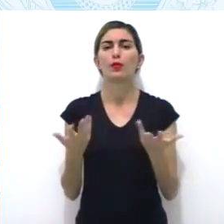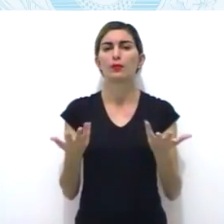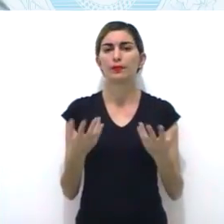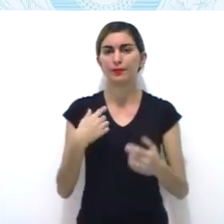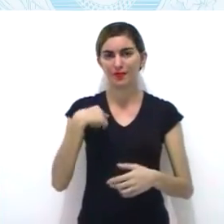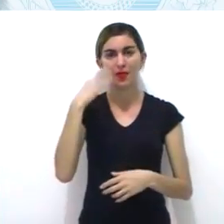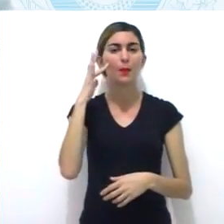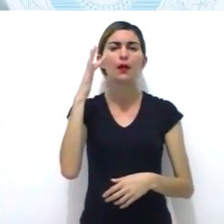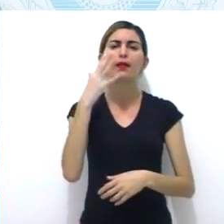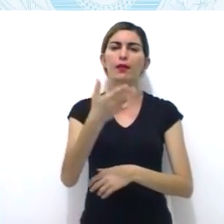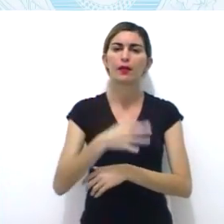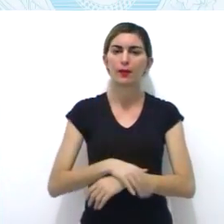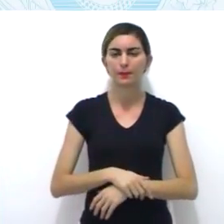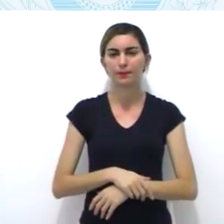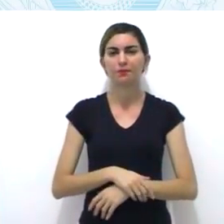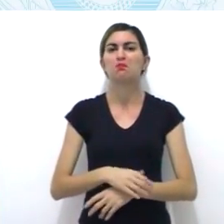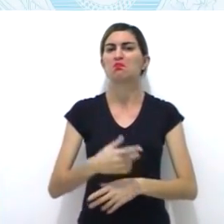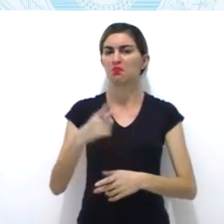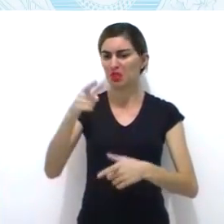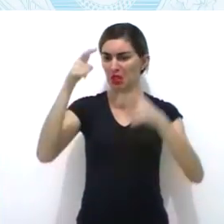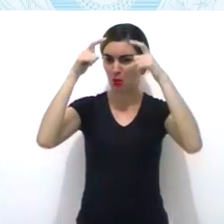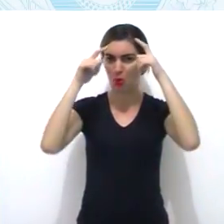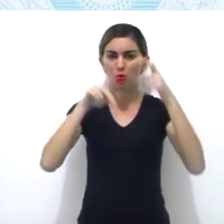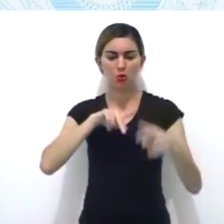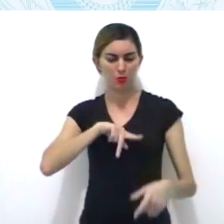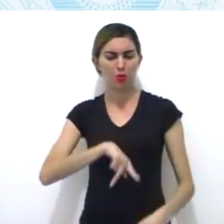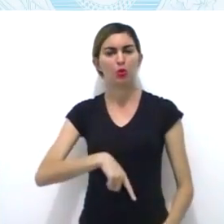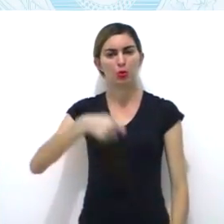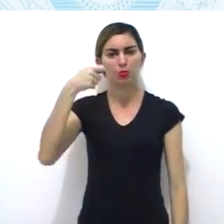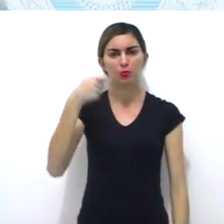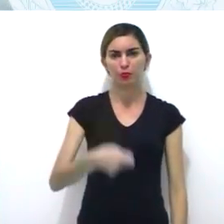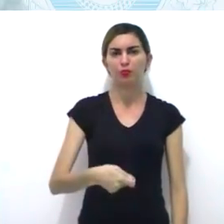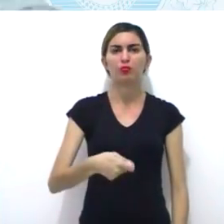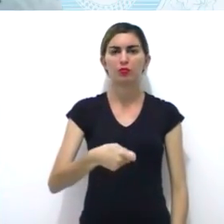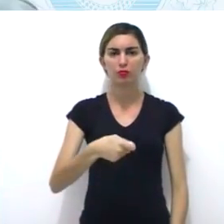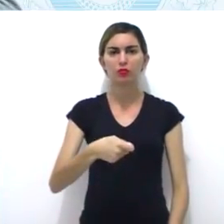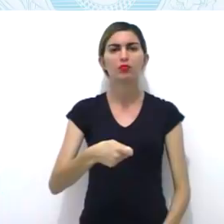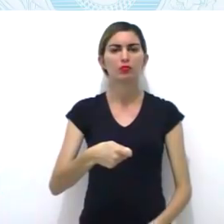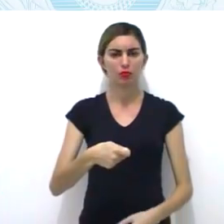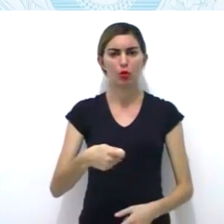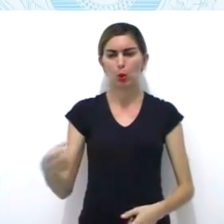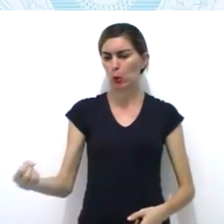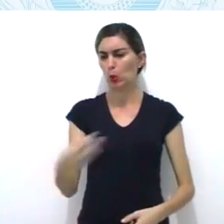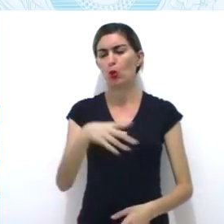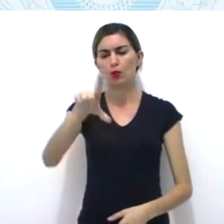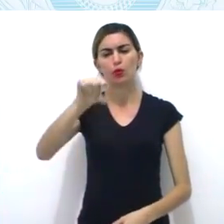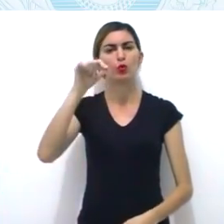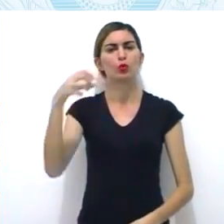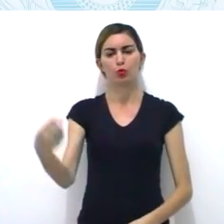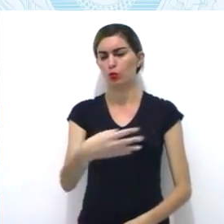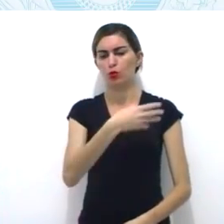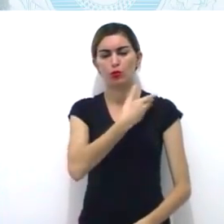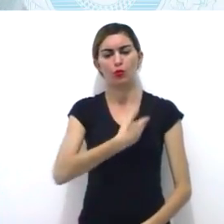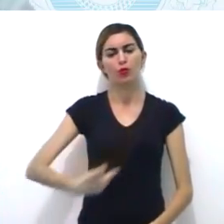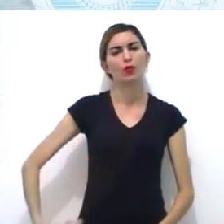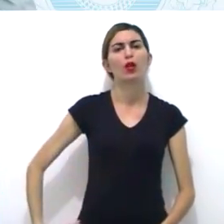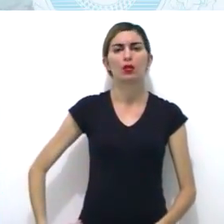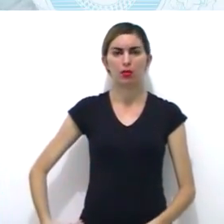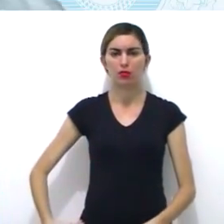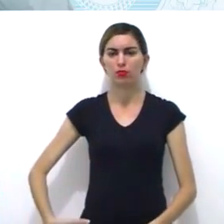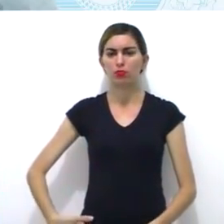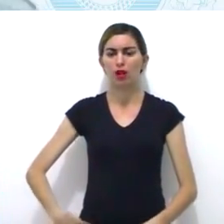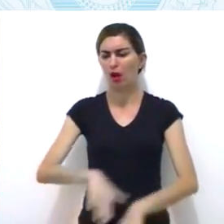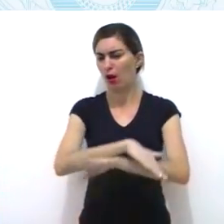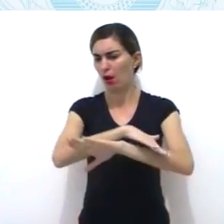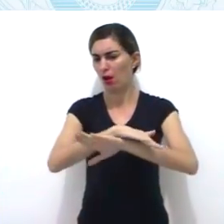para acabar com a revolta e colocar a outra região. Revolta foram presos, julgados e os